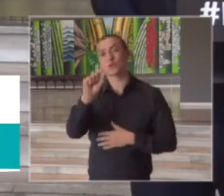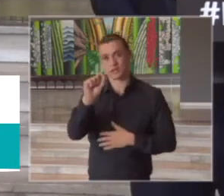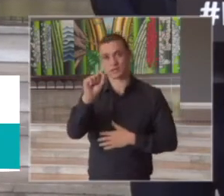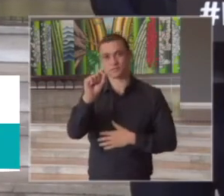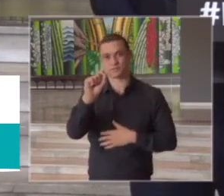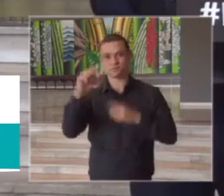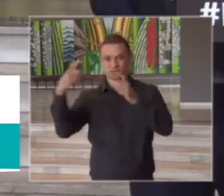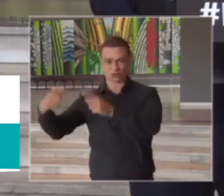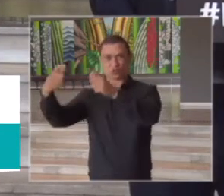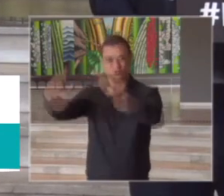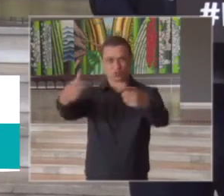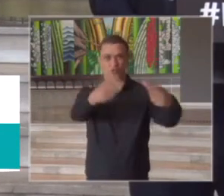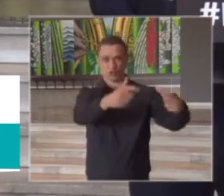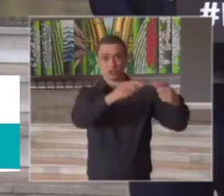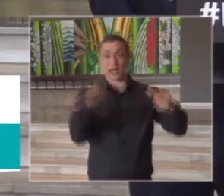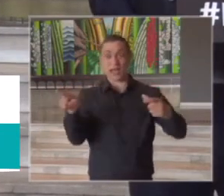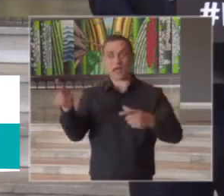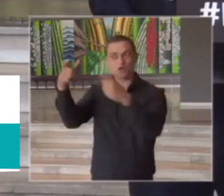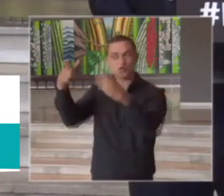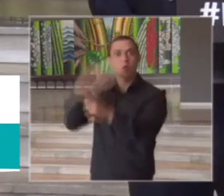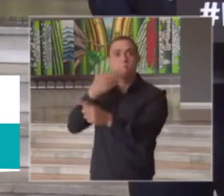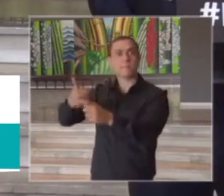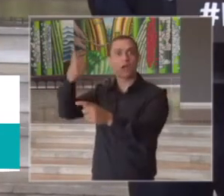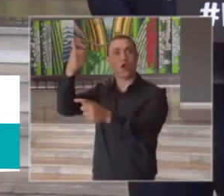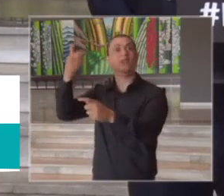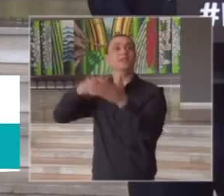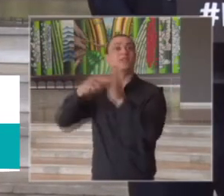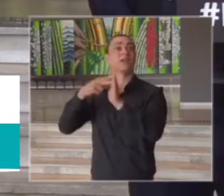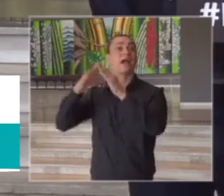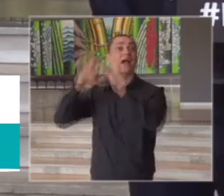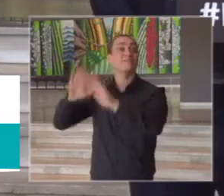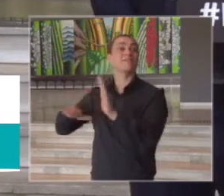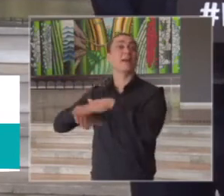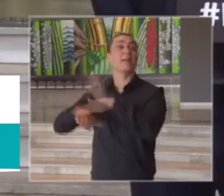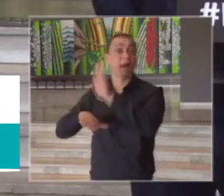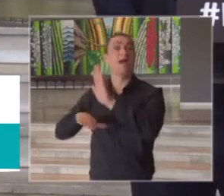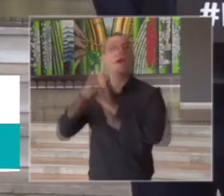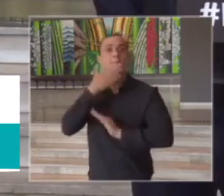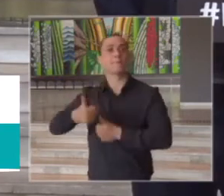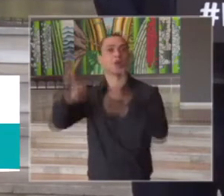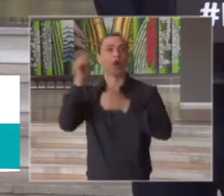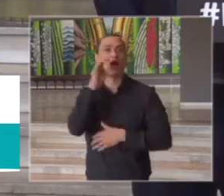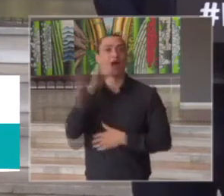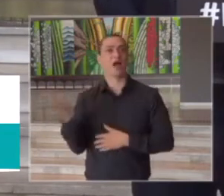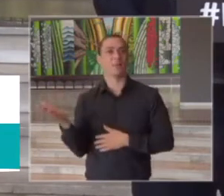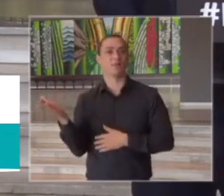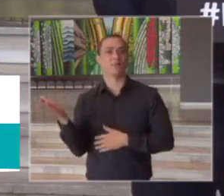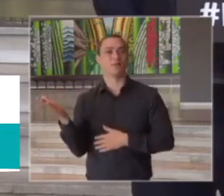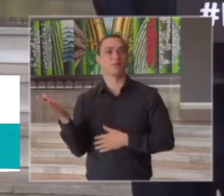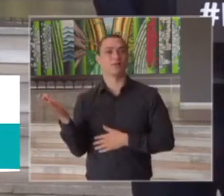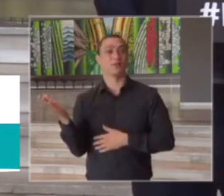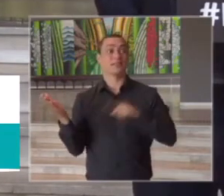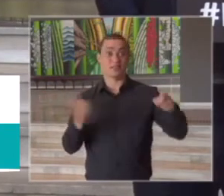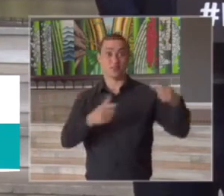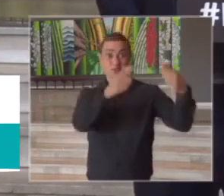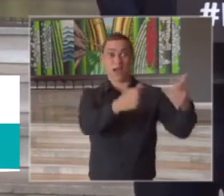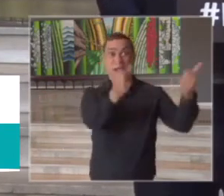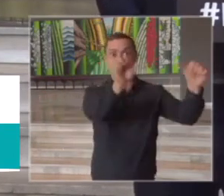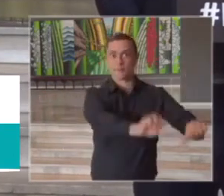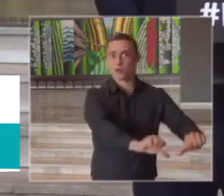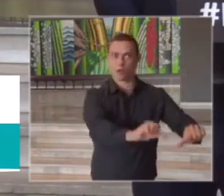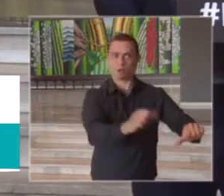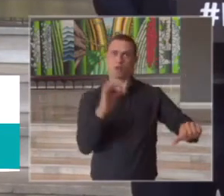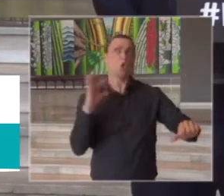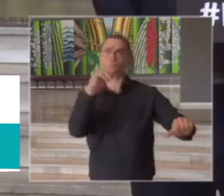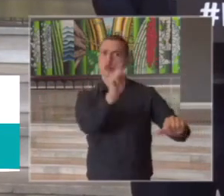as regiões que estão melhorando mais são as regiões que estão respeitando mais o plano e algumas regiões que pioraram não é